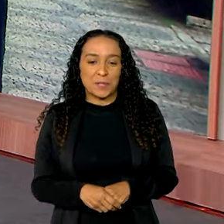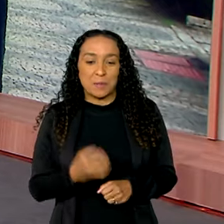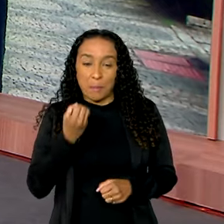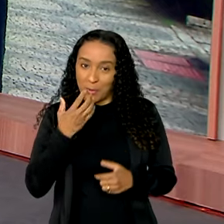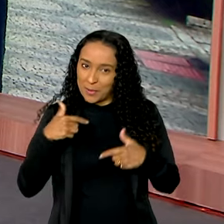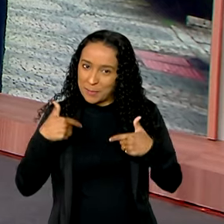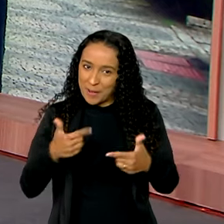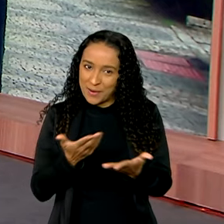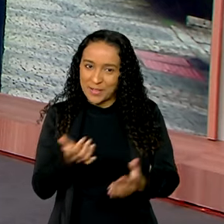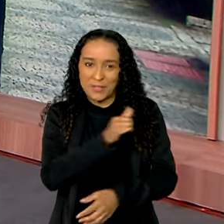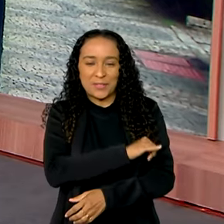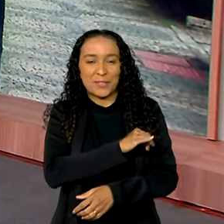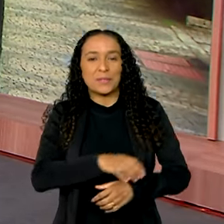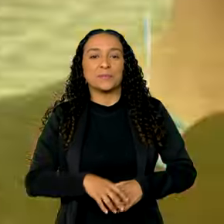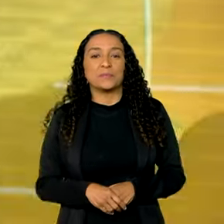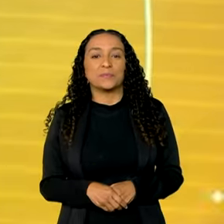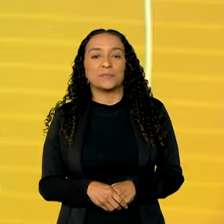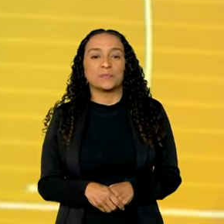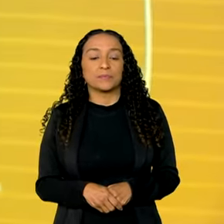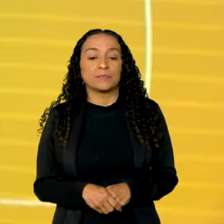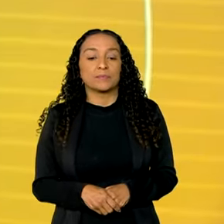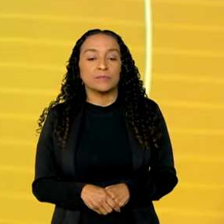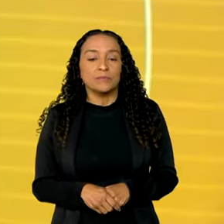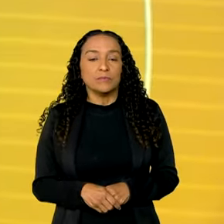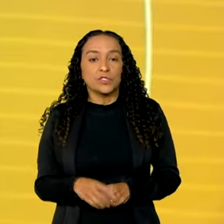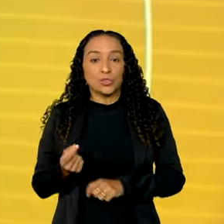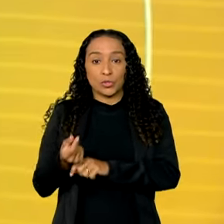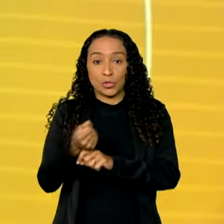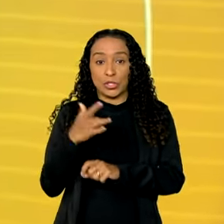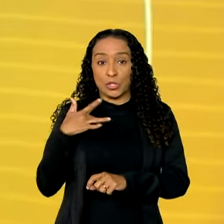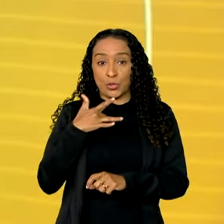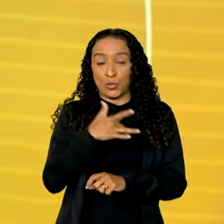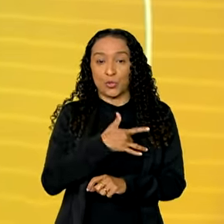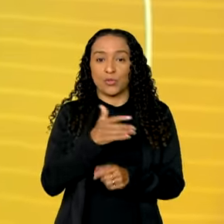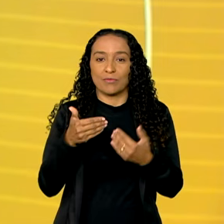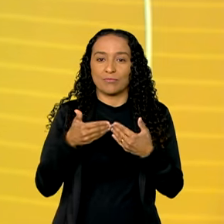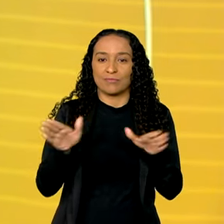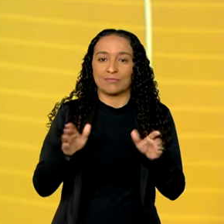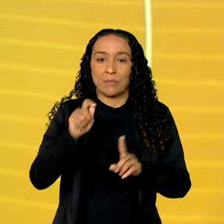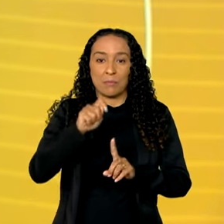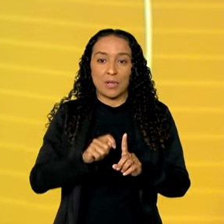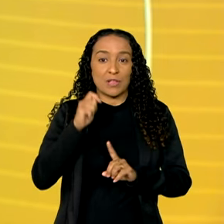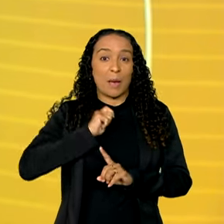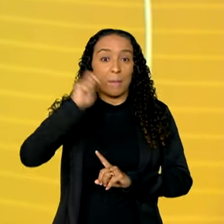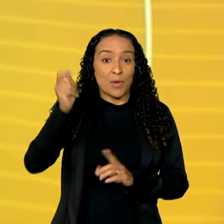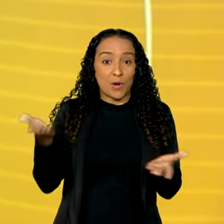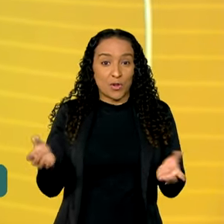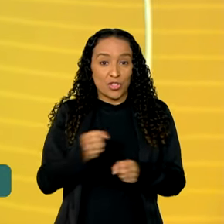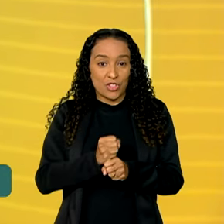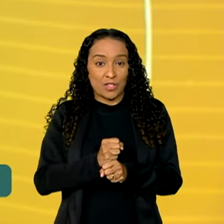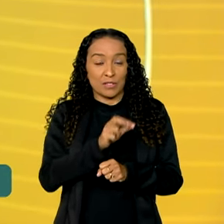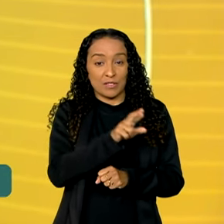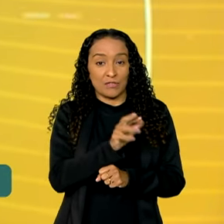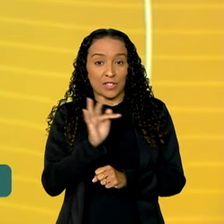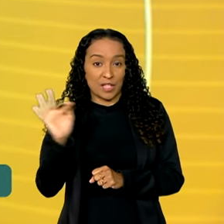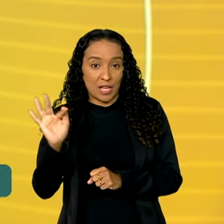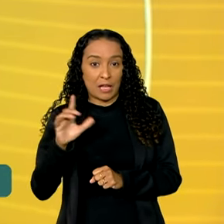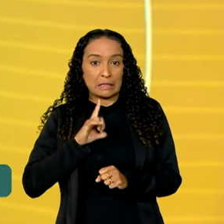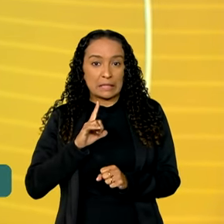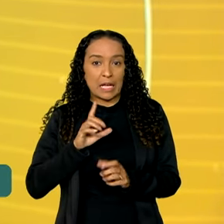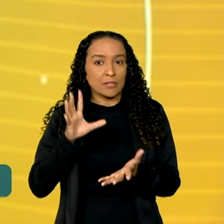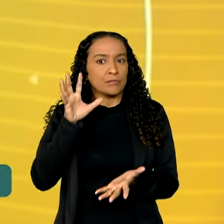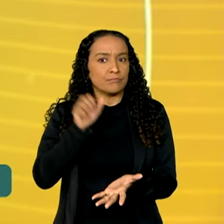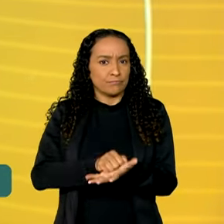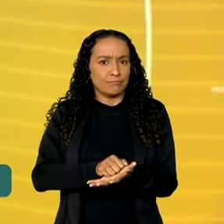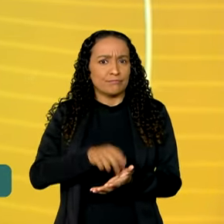trabalho para você aí no Rio de Janeiro. E a Receita Saúde, lançada em abril deste ano pela Receita Federal, está se